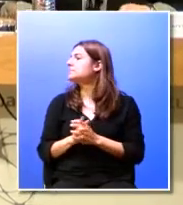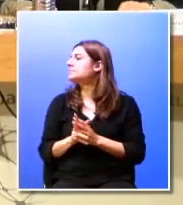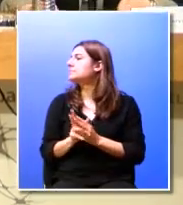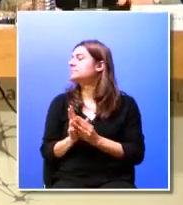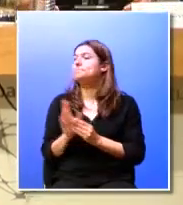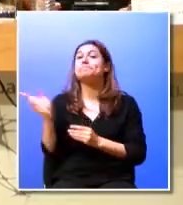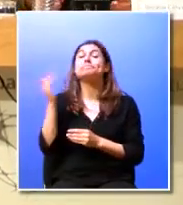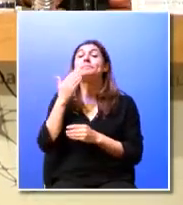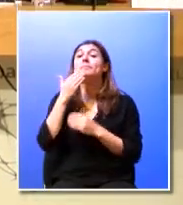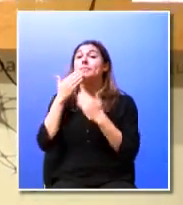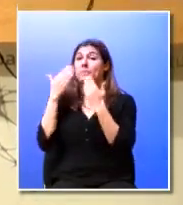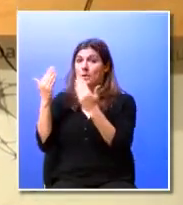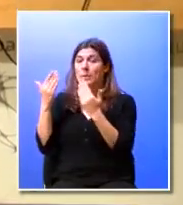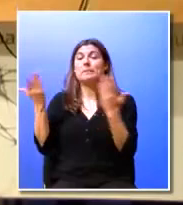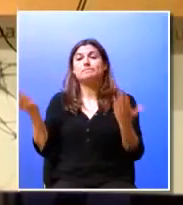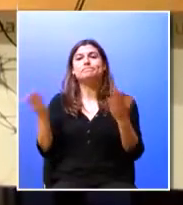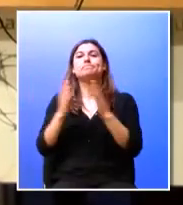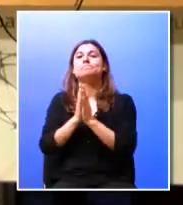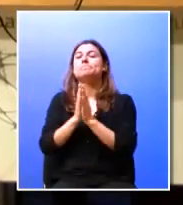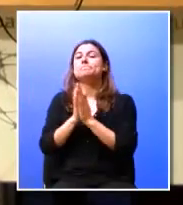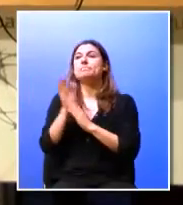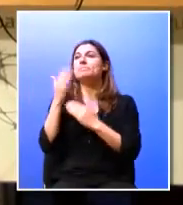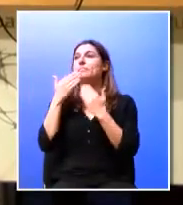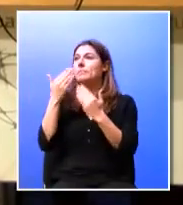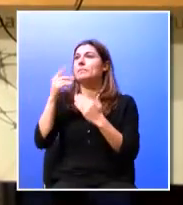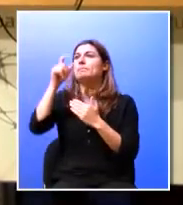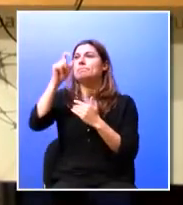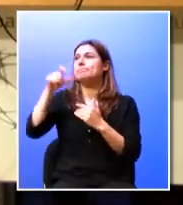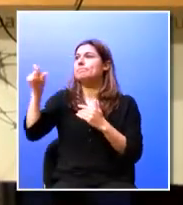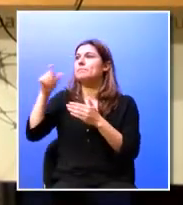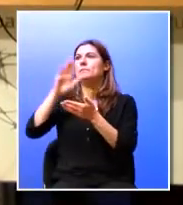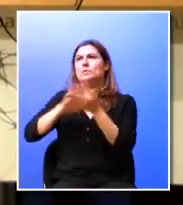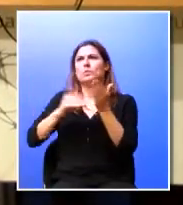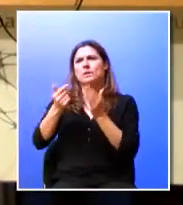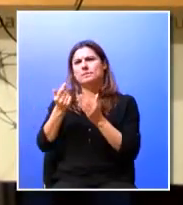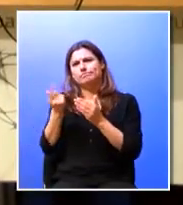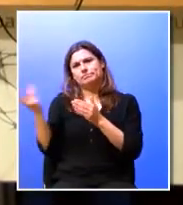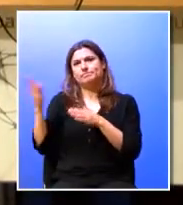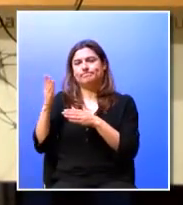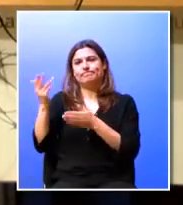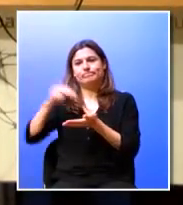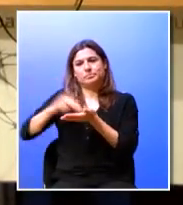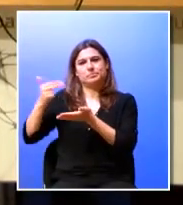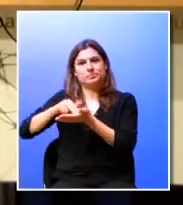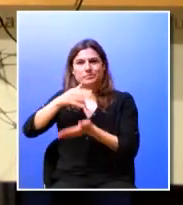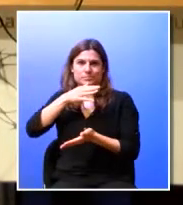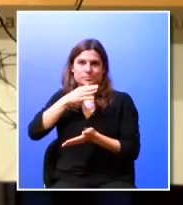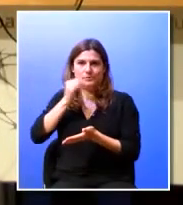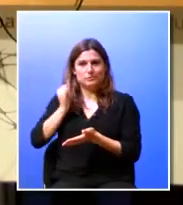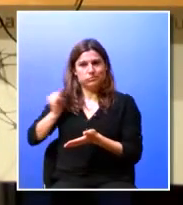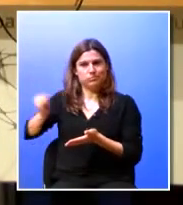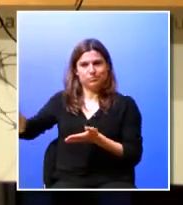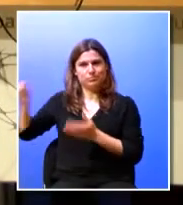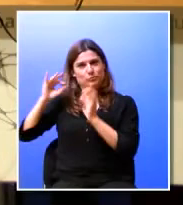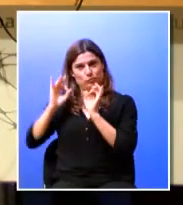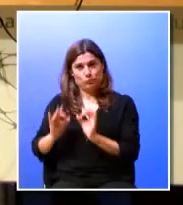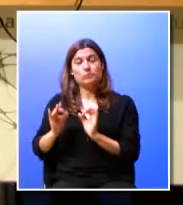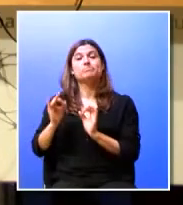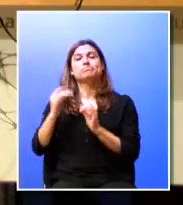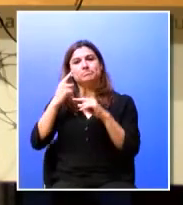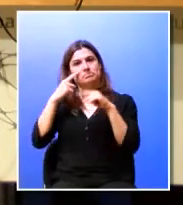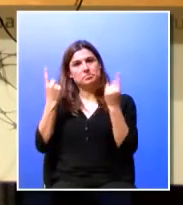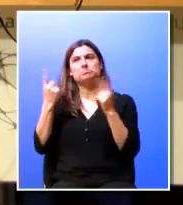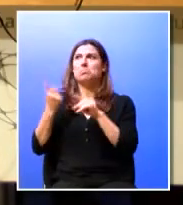Obrigada Obrigada também aos colegas de painel pelas apresentações tão